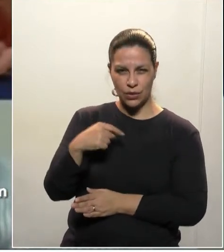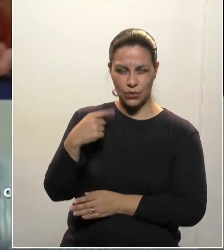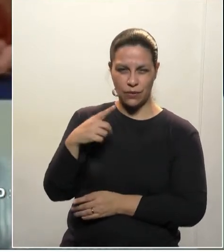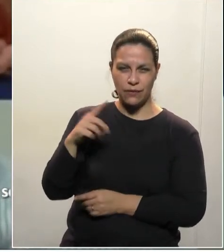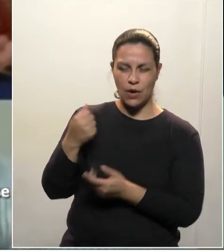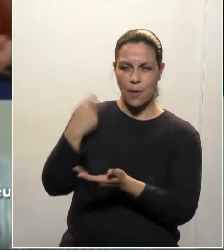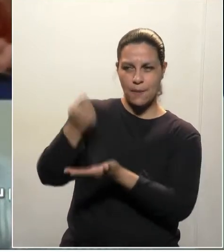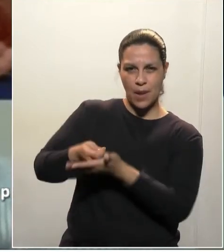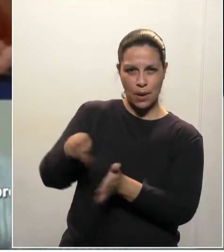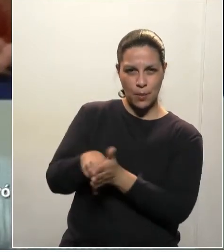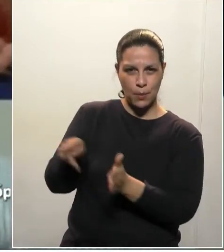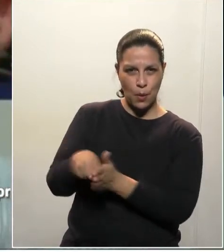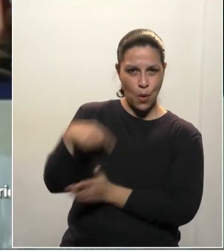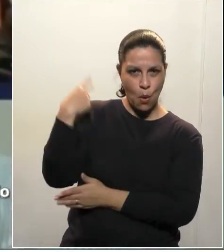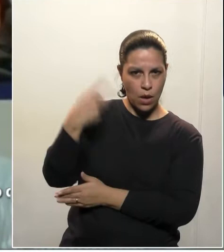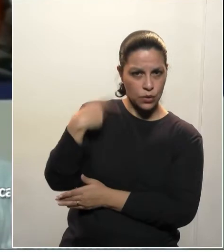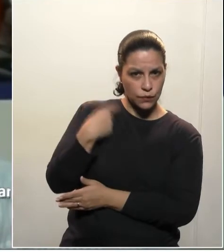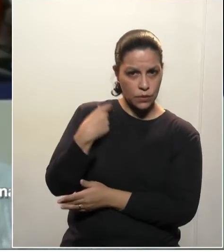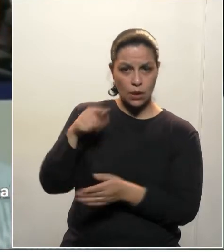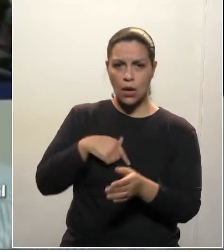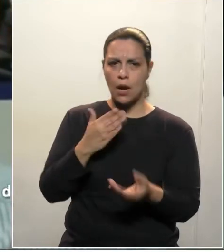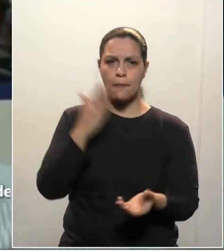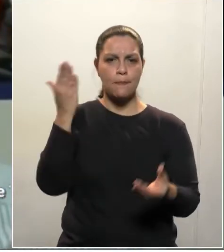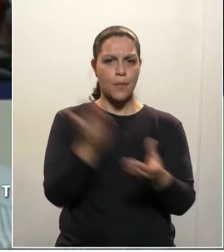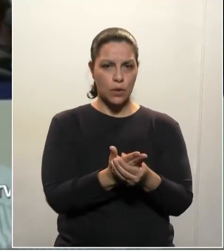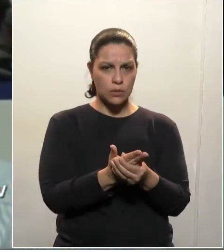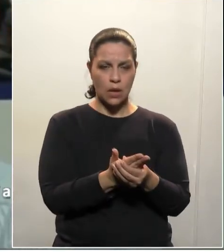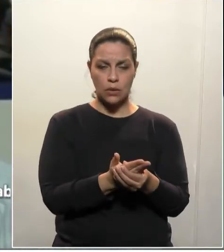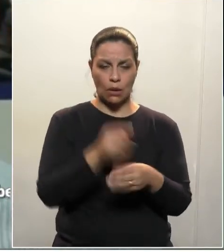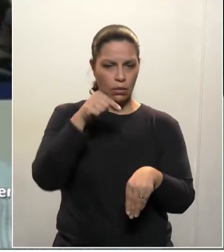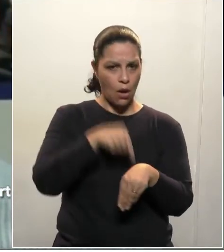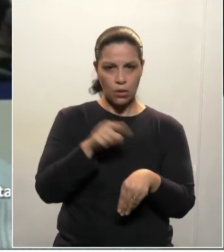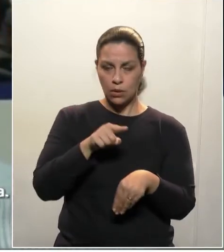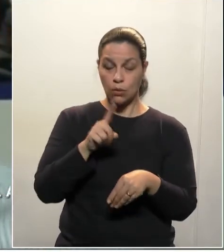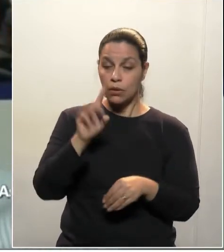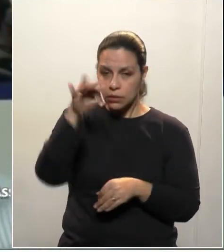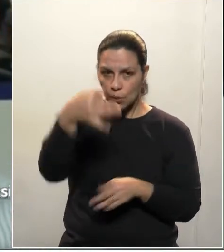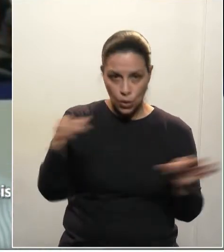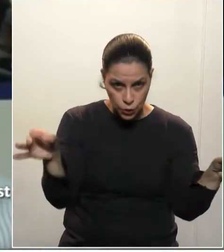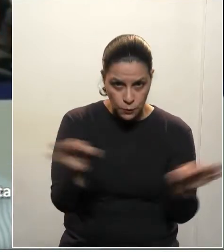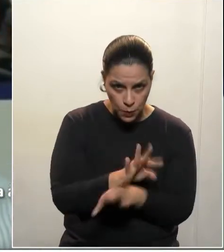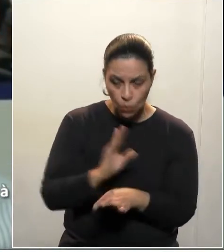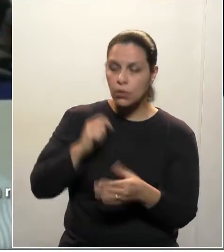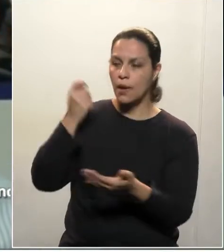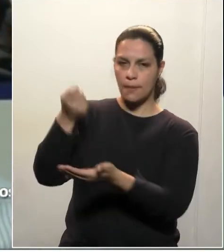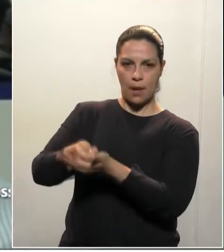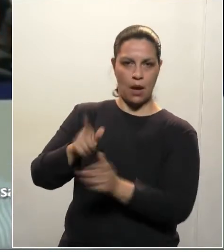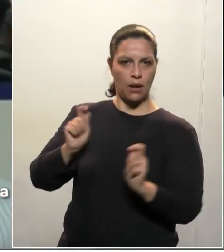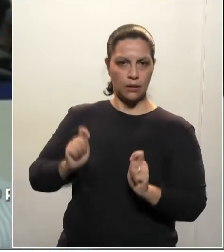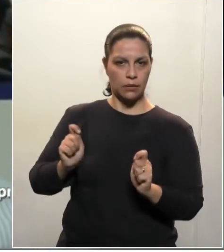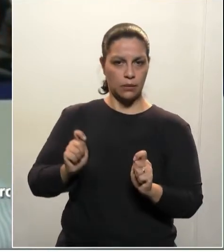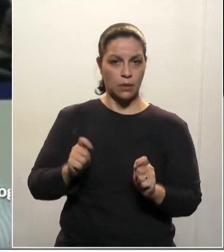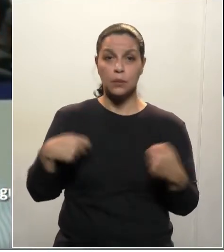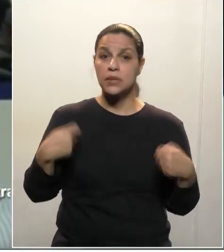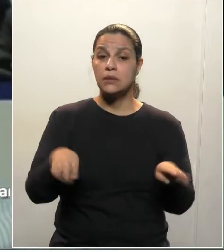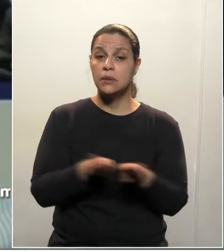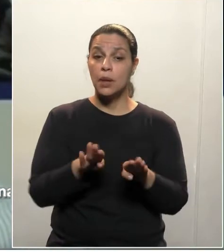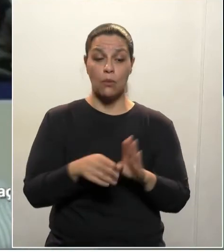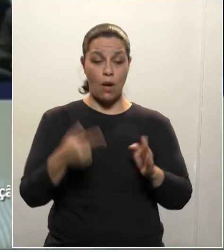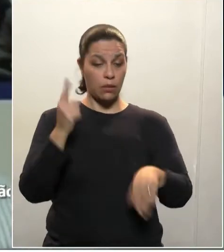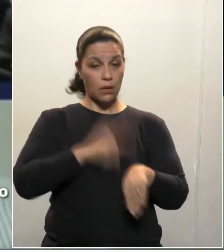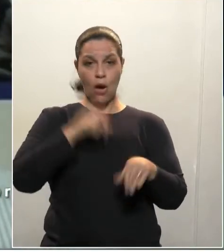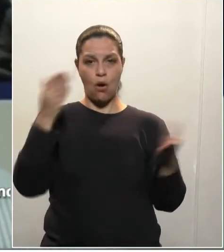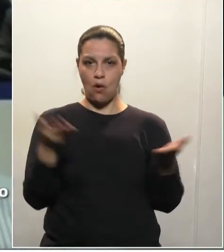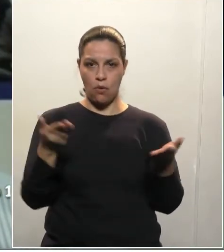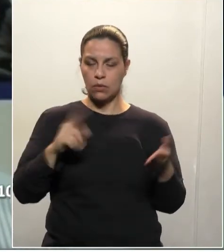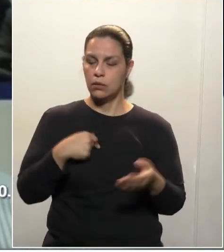nas execuções, cobrando só ao final. Nós não estamos evitando ou pedindo que não haja cobrança, mas como já está sendo